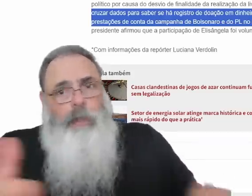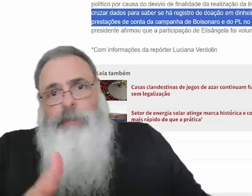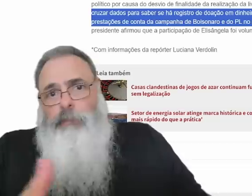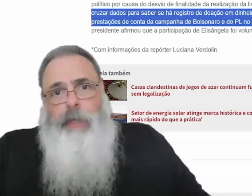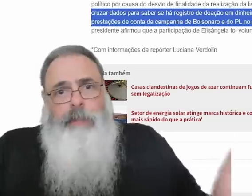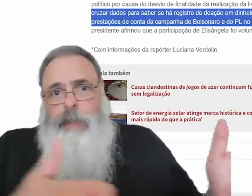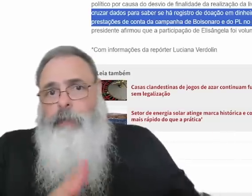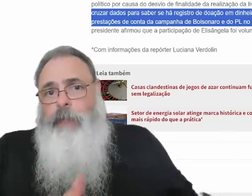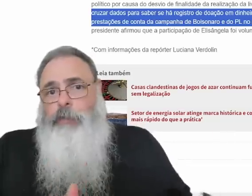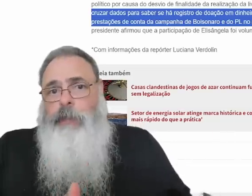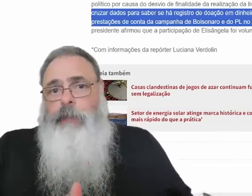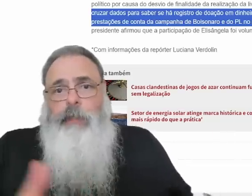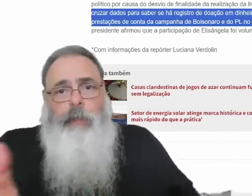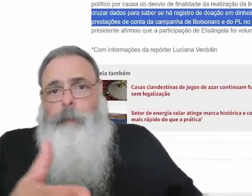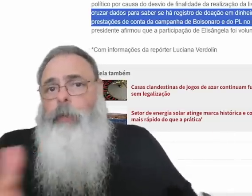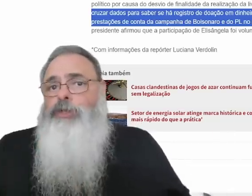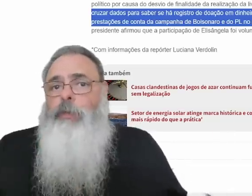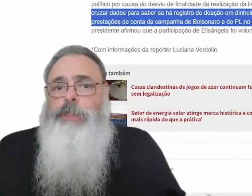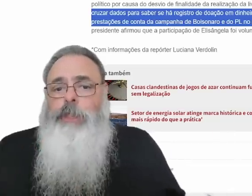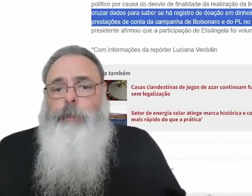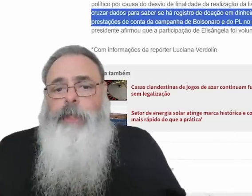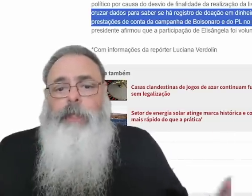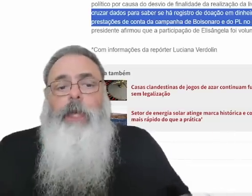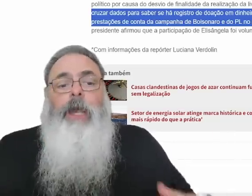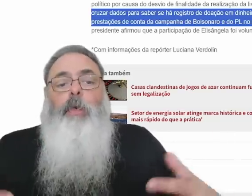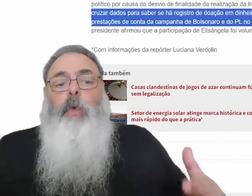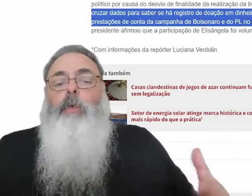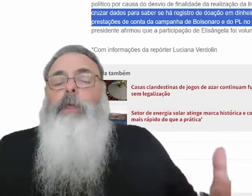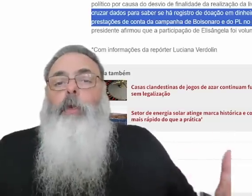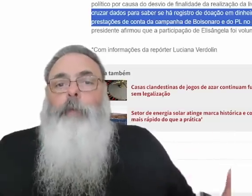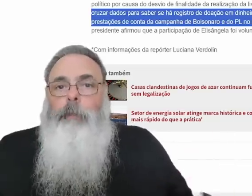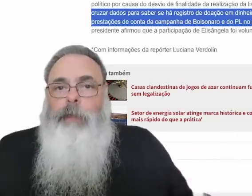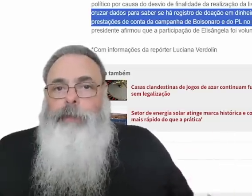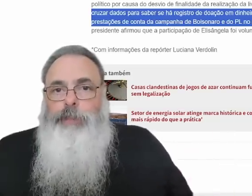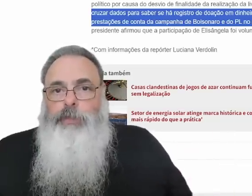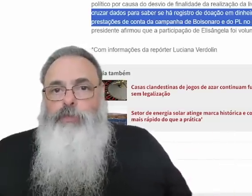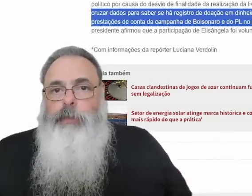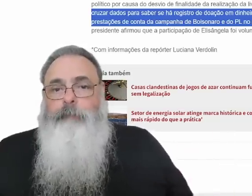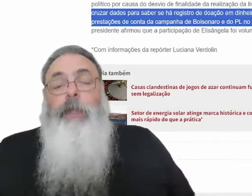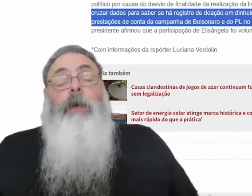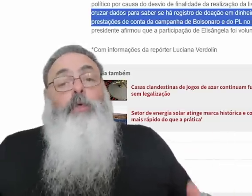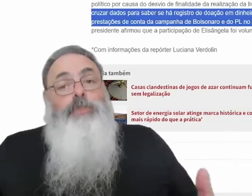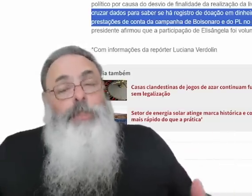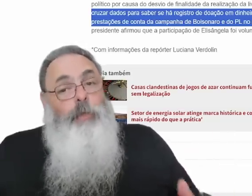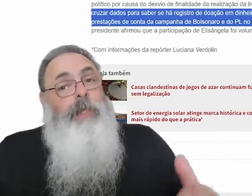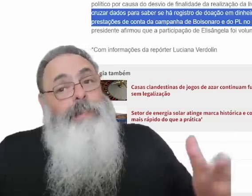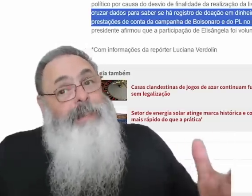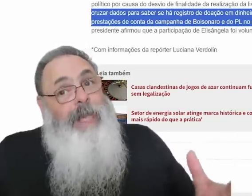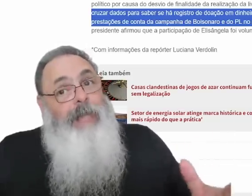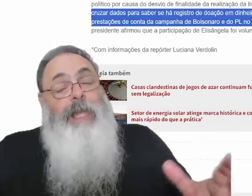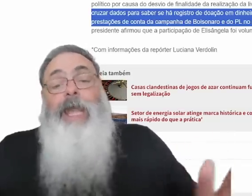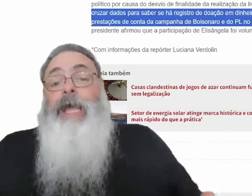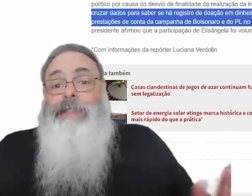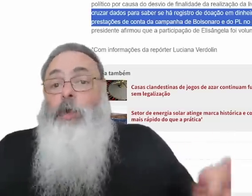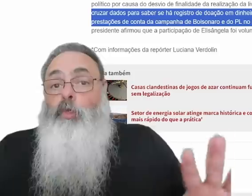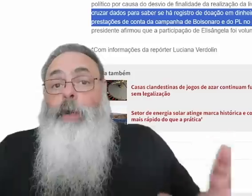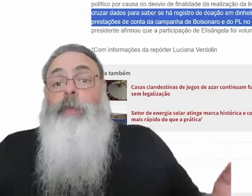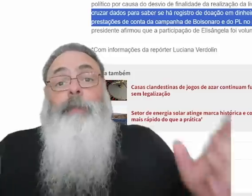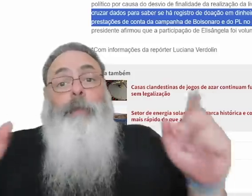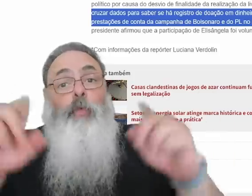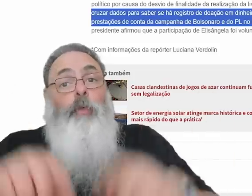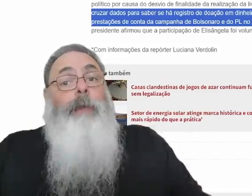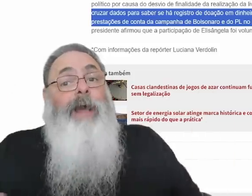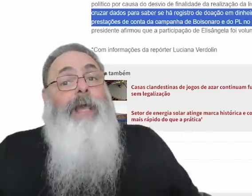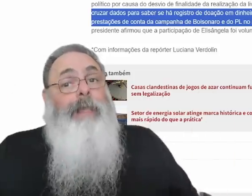ele. Se ela gosta do cara, se ela é eleitora dele, ela pode doar dinheiro para ele. Qual que é o problema disso, né? Ou seja, o que eles querem é caçar